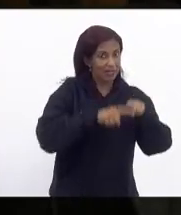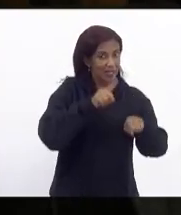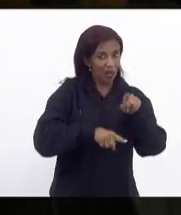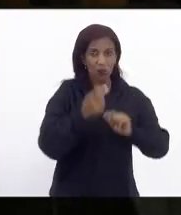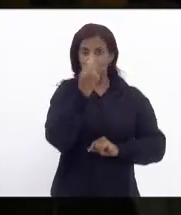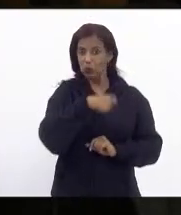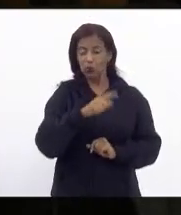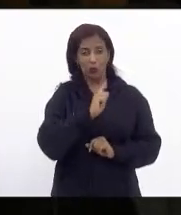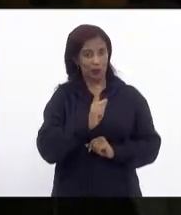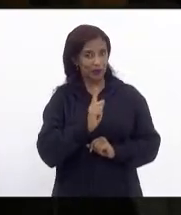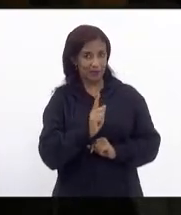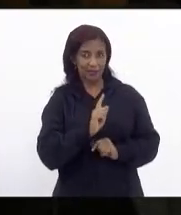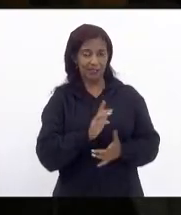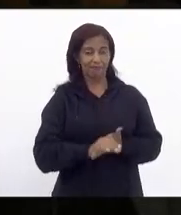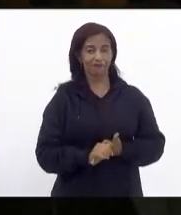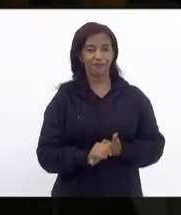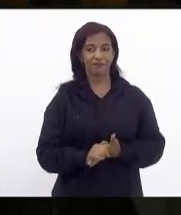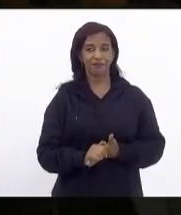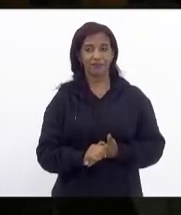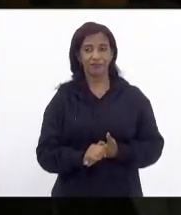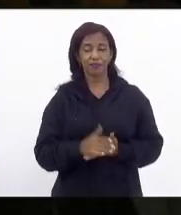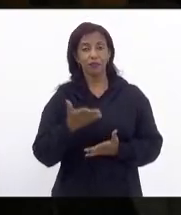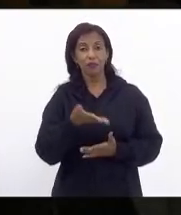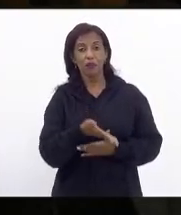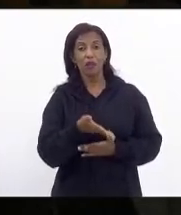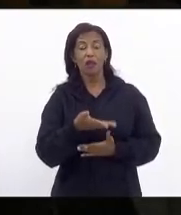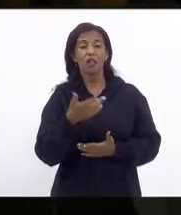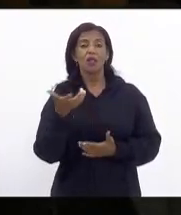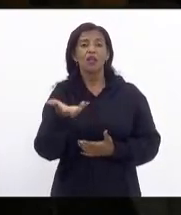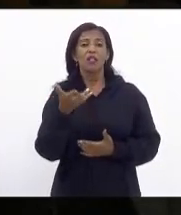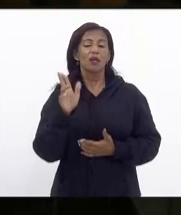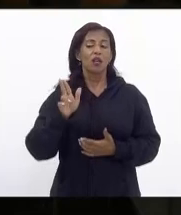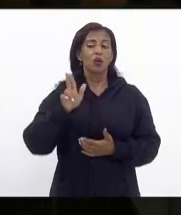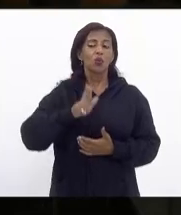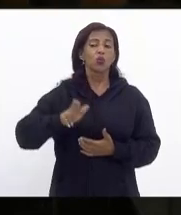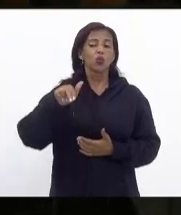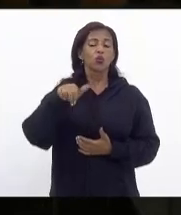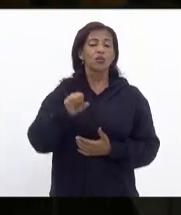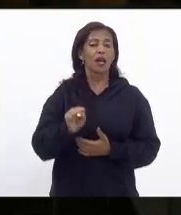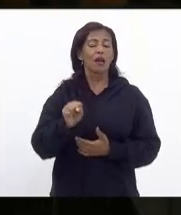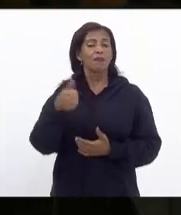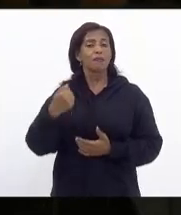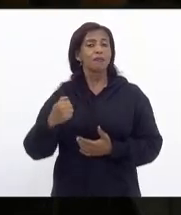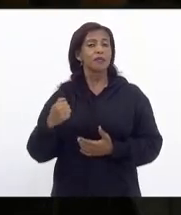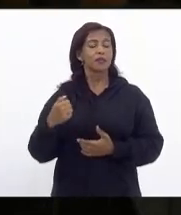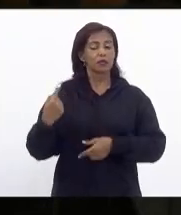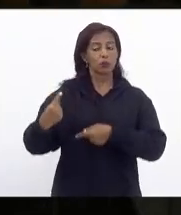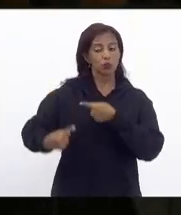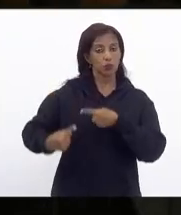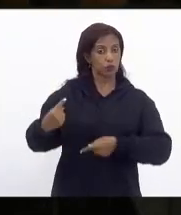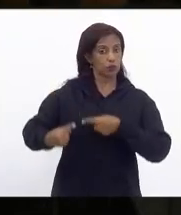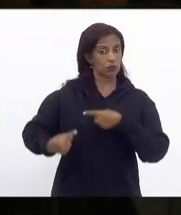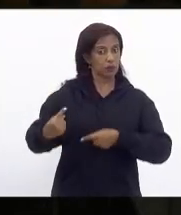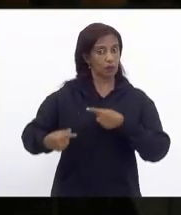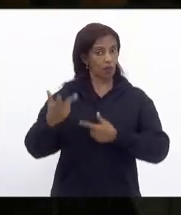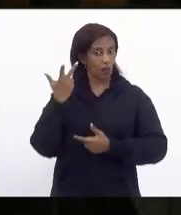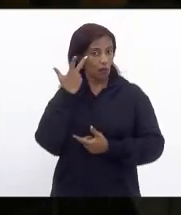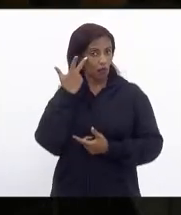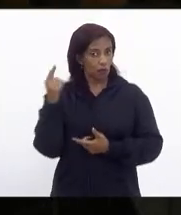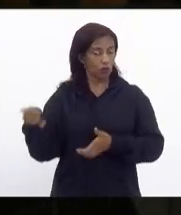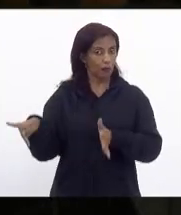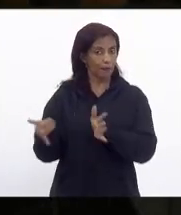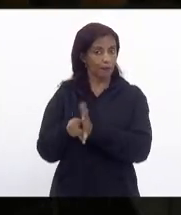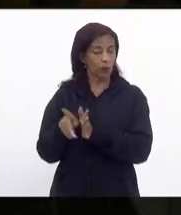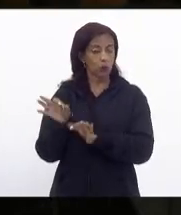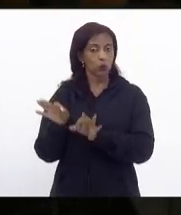específico da linha férrea que ele quer usar primeiro vai ter que fazer um debate que é um debate inclusive de natureza jurídica